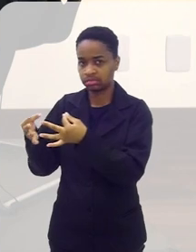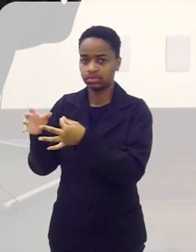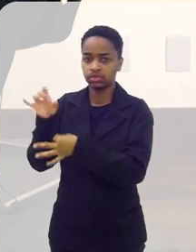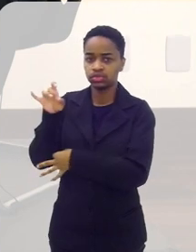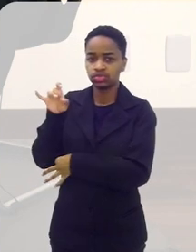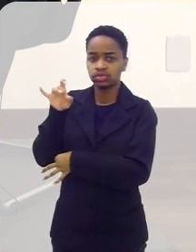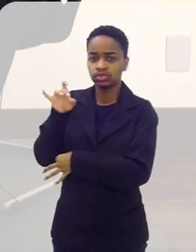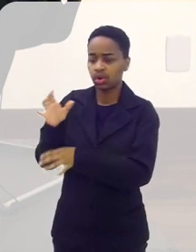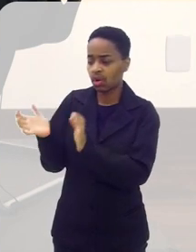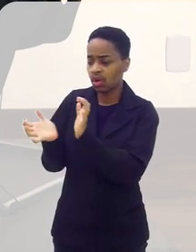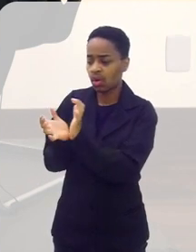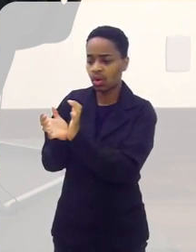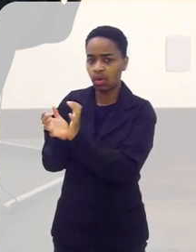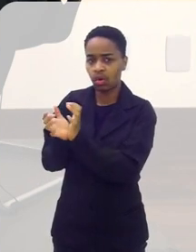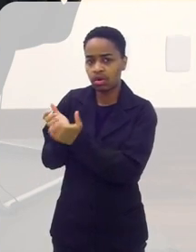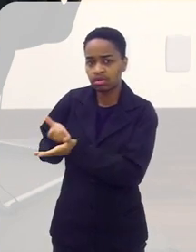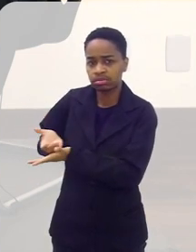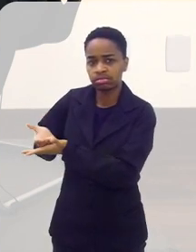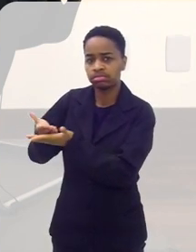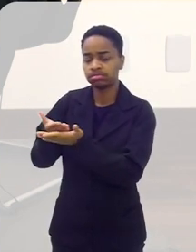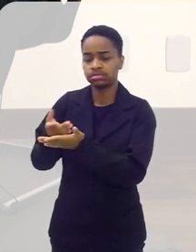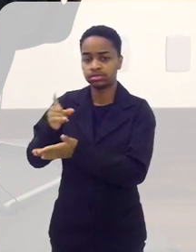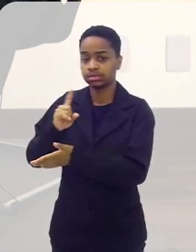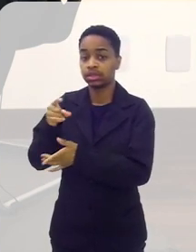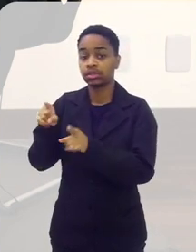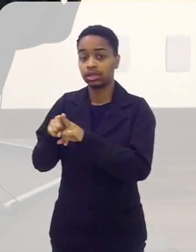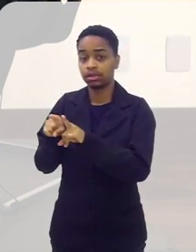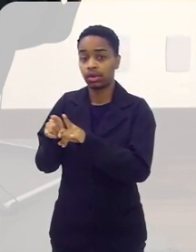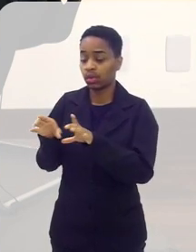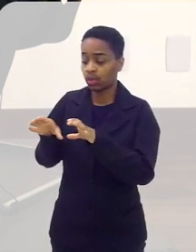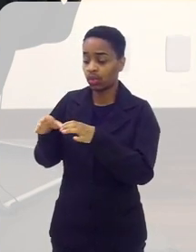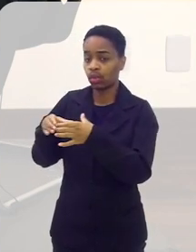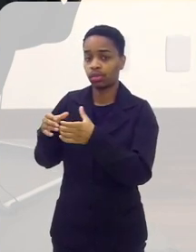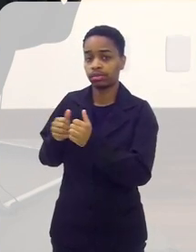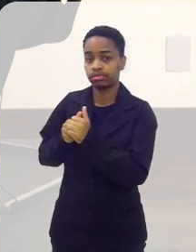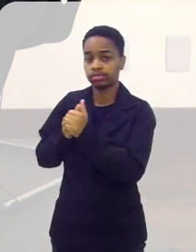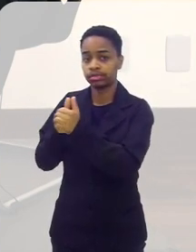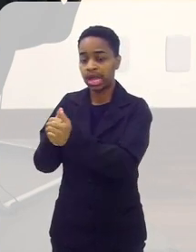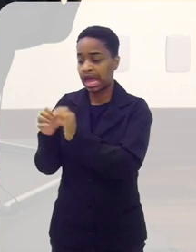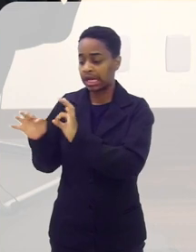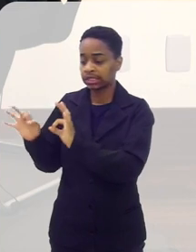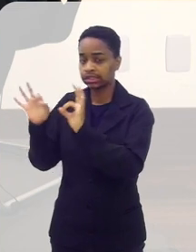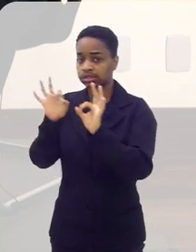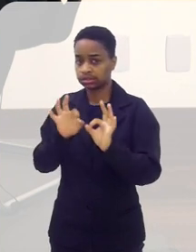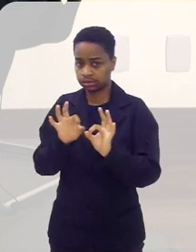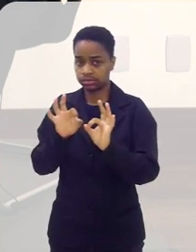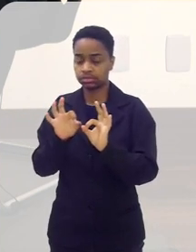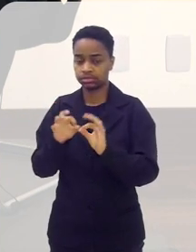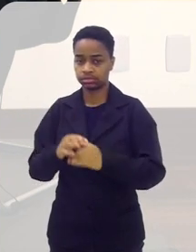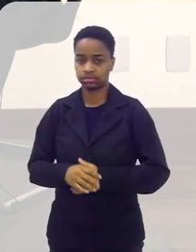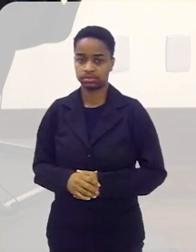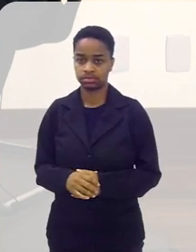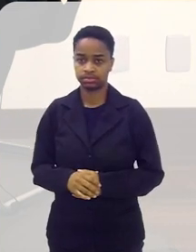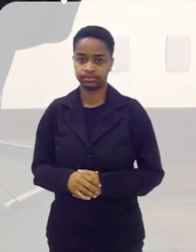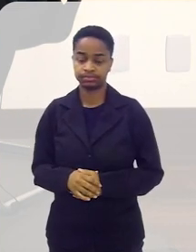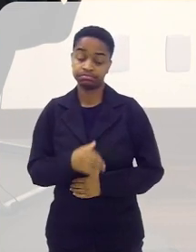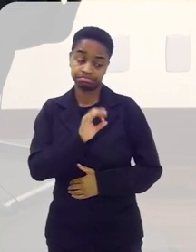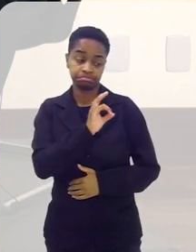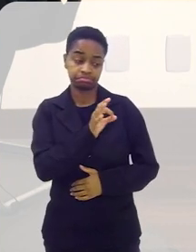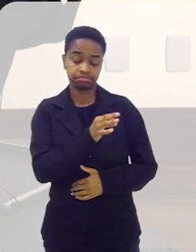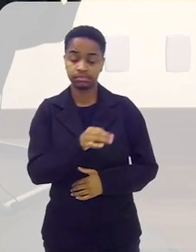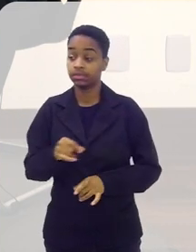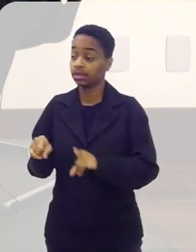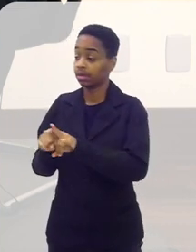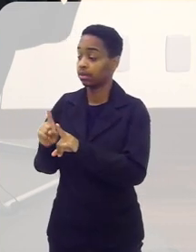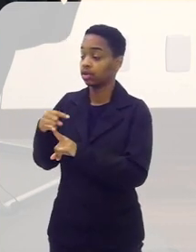das pessoas. Não só das que estão lá, mas das que estão acompanhando por onde está sendo transmitido.